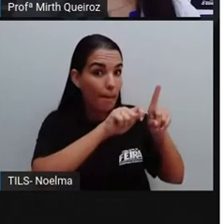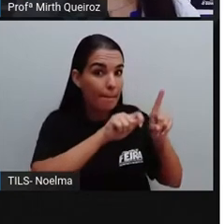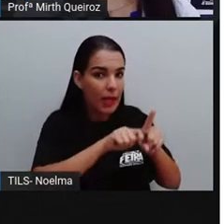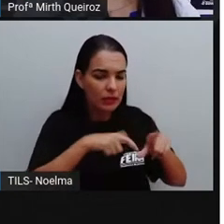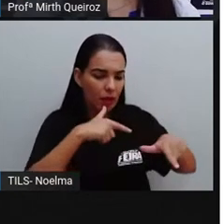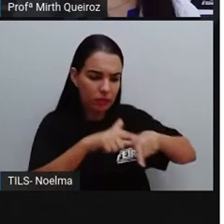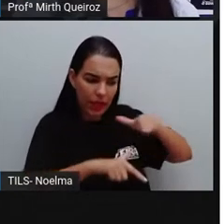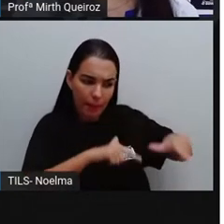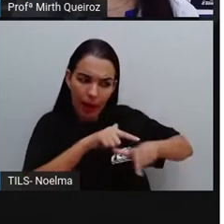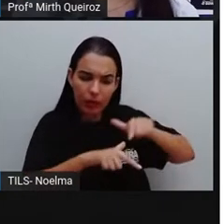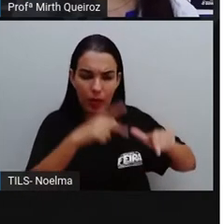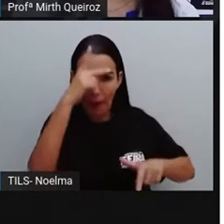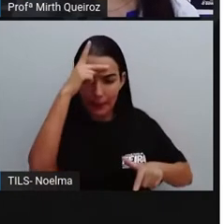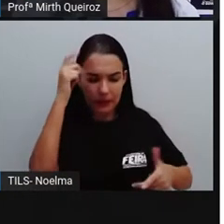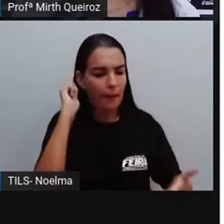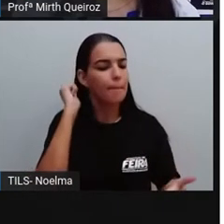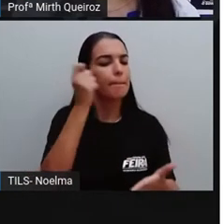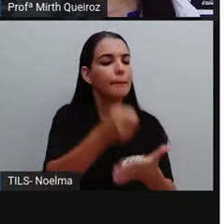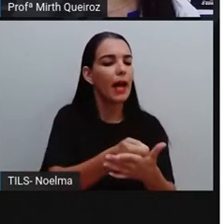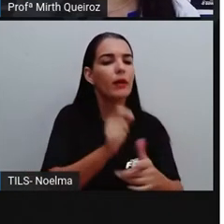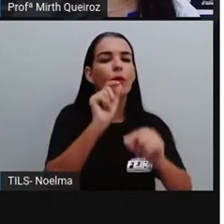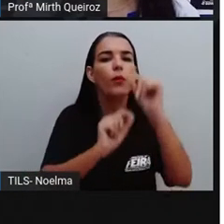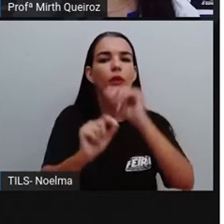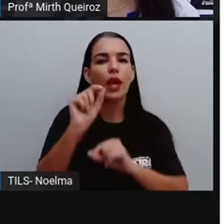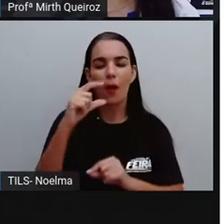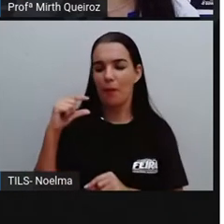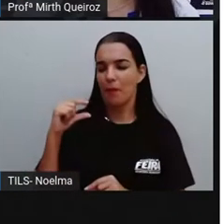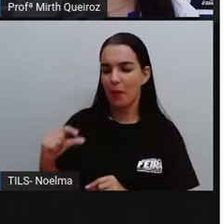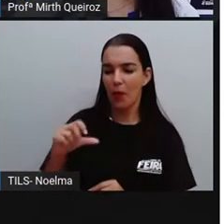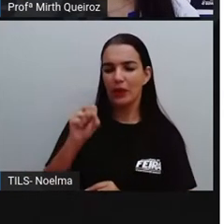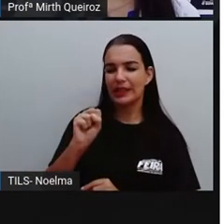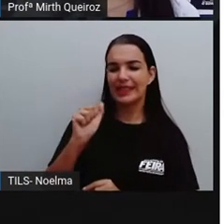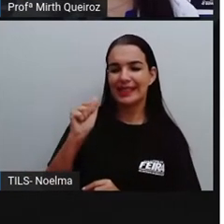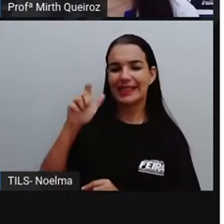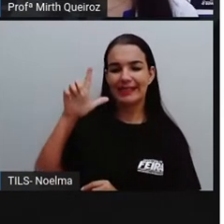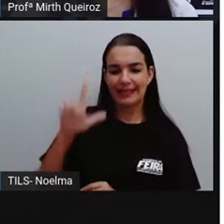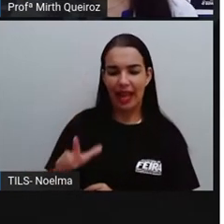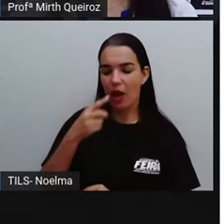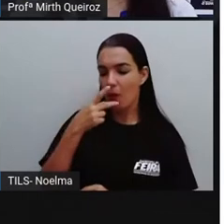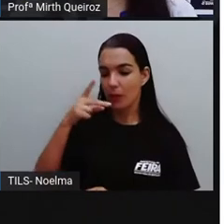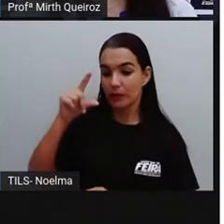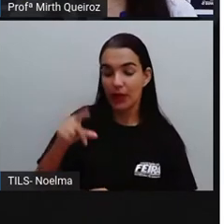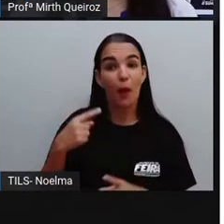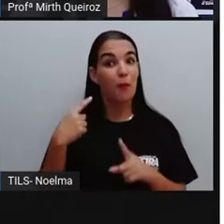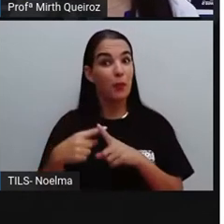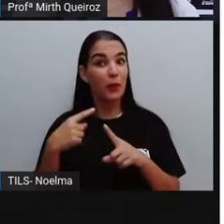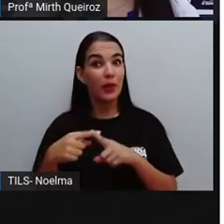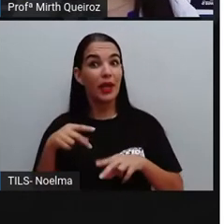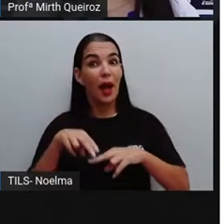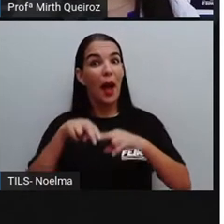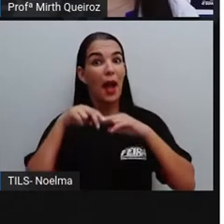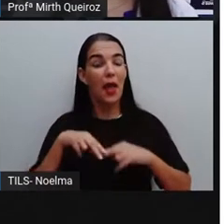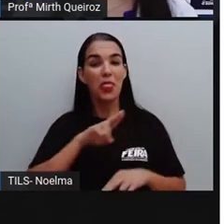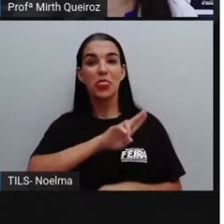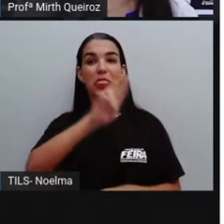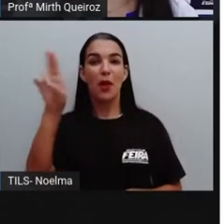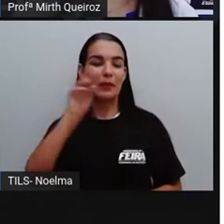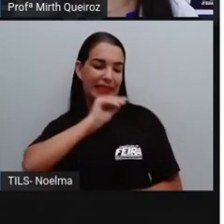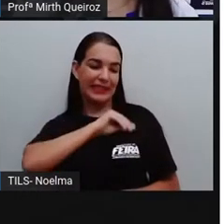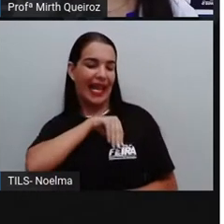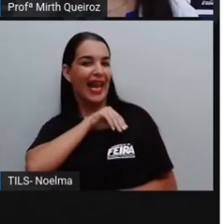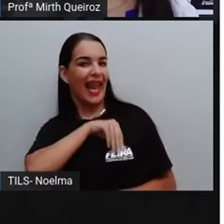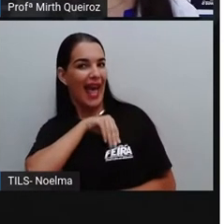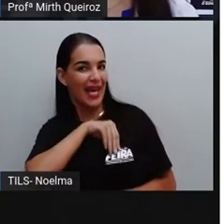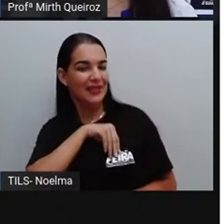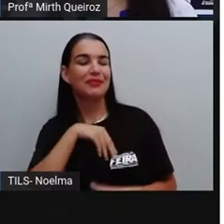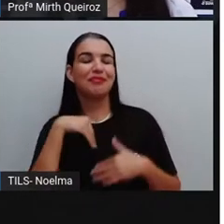trabalhador era pago com uma porção de sal. Daí surgiu a palavra salário.